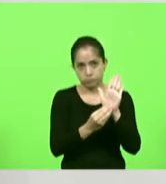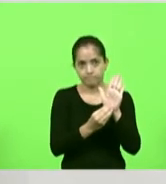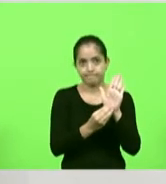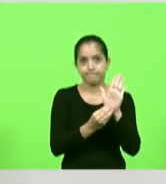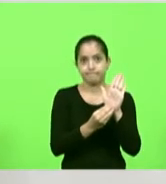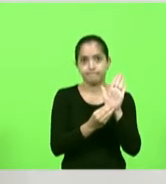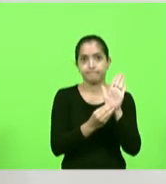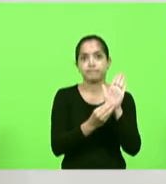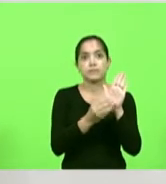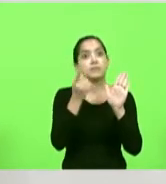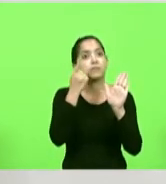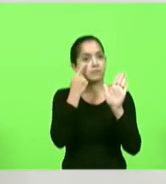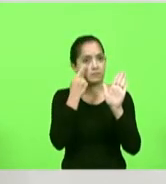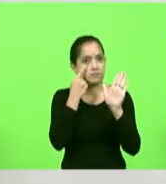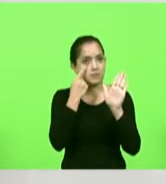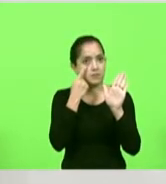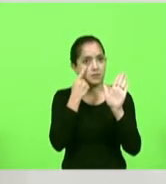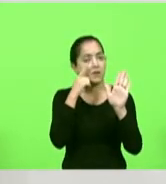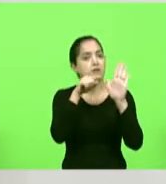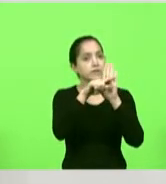e é isso que nós queremos saber